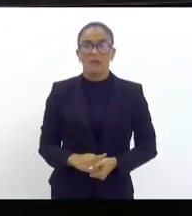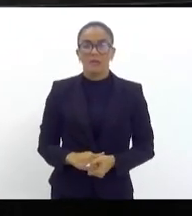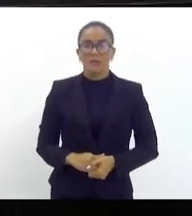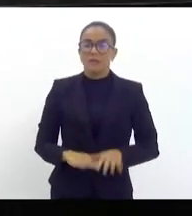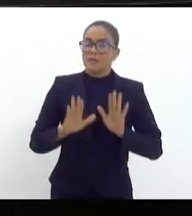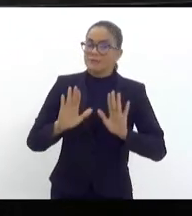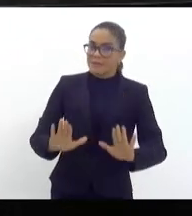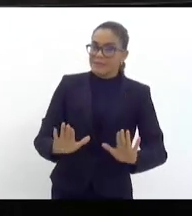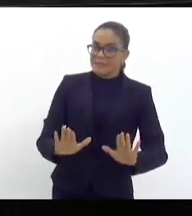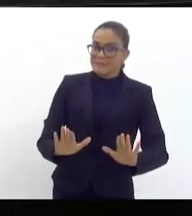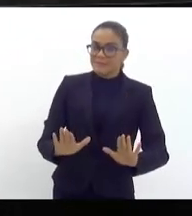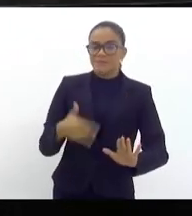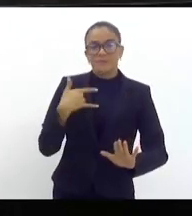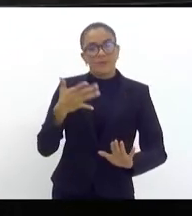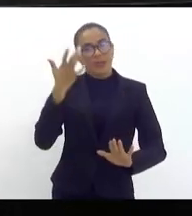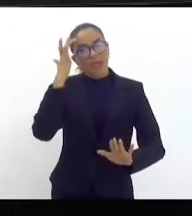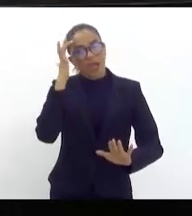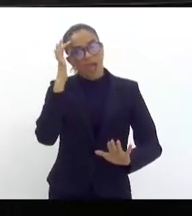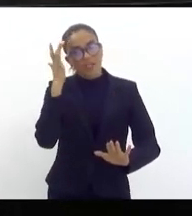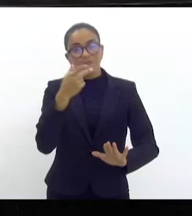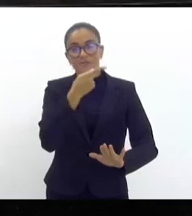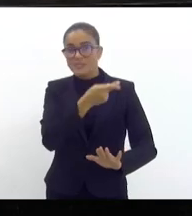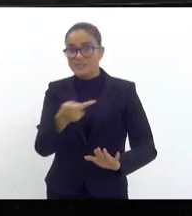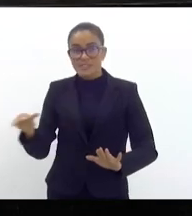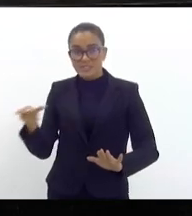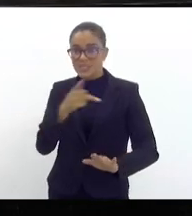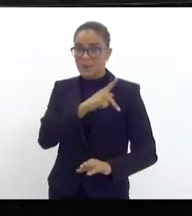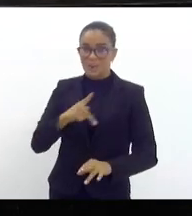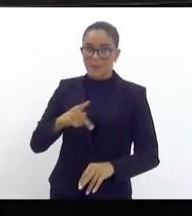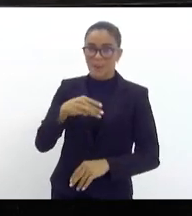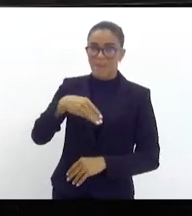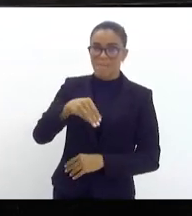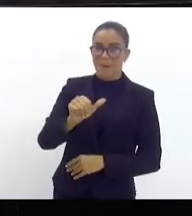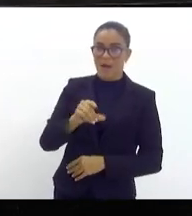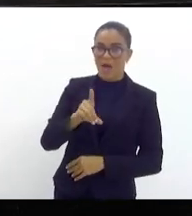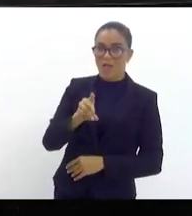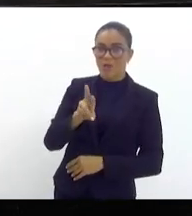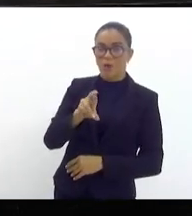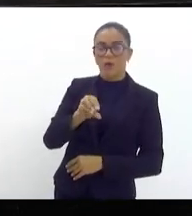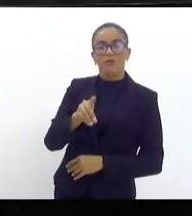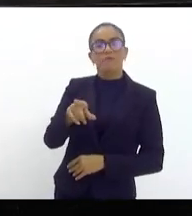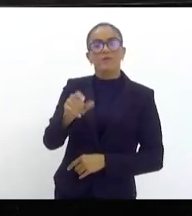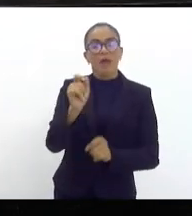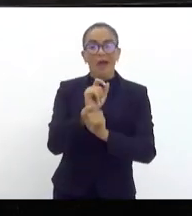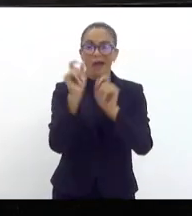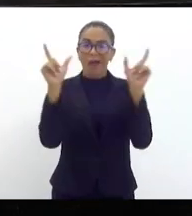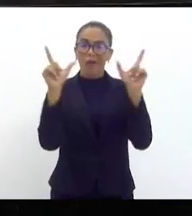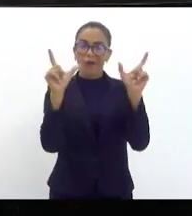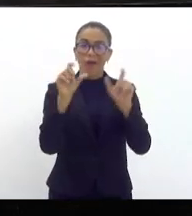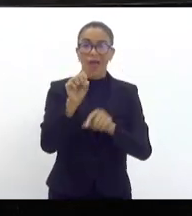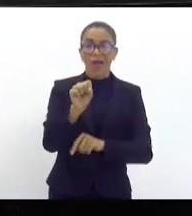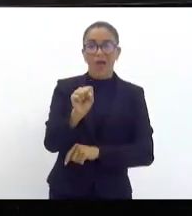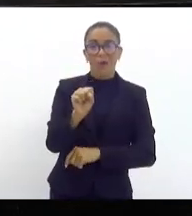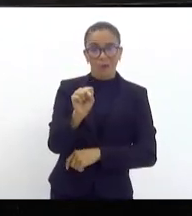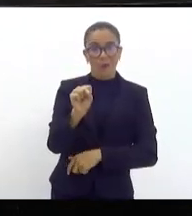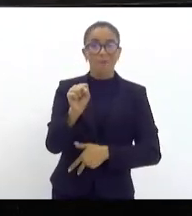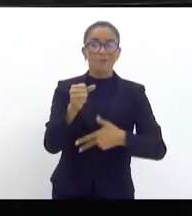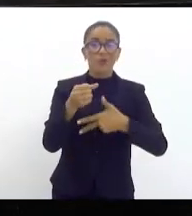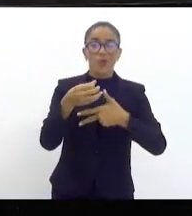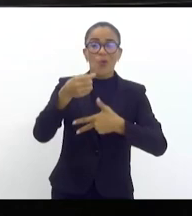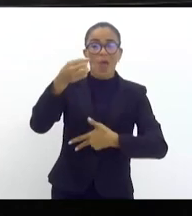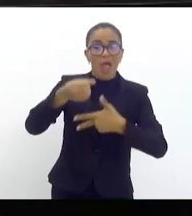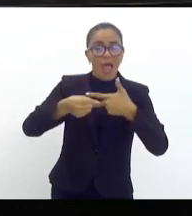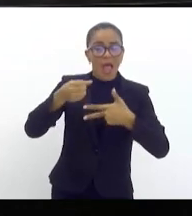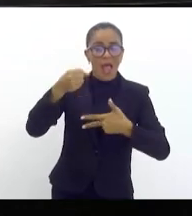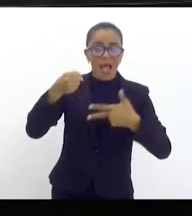Mas aí, quando você acha que a visita do Maduro foi o suficiente, você acorda com a notícia que o STF anulou a